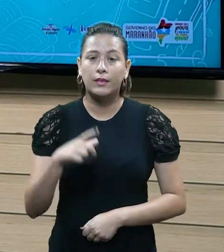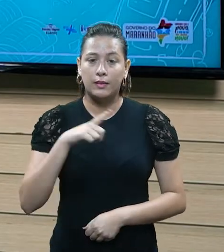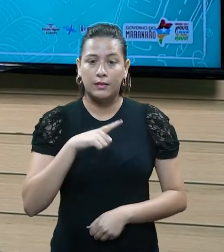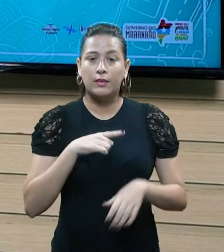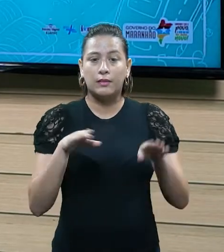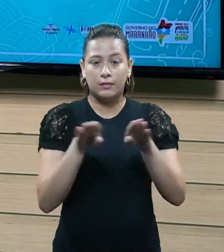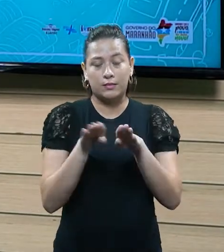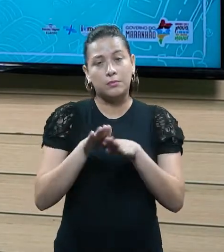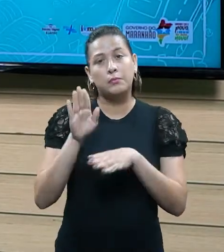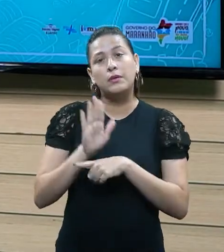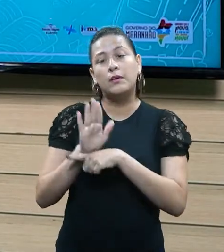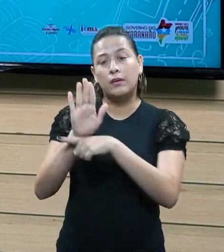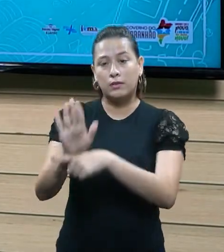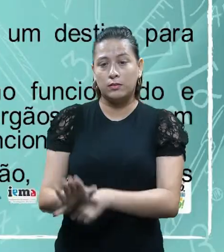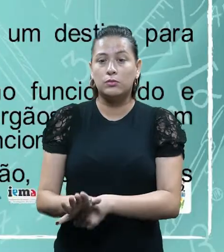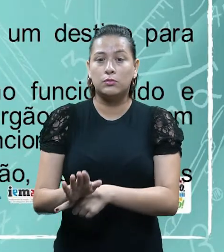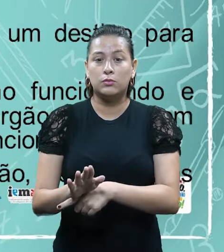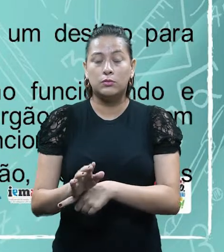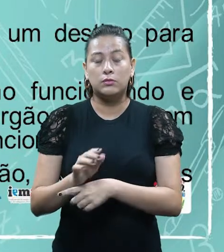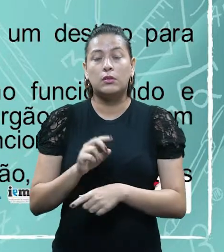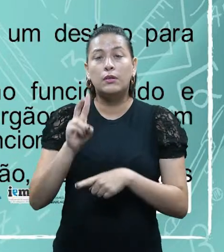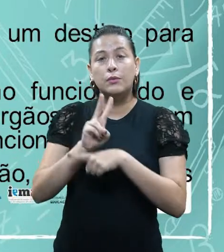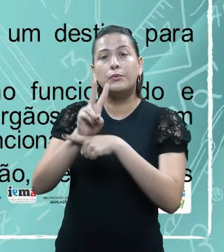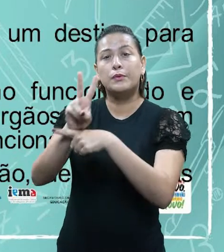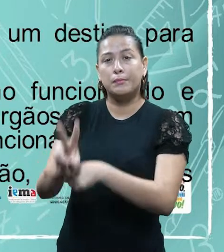contribuições e os empréstimos compulsórios.